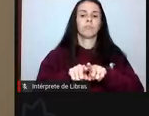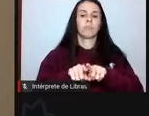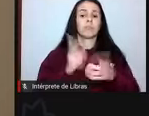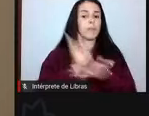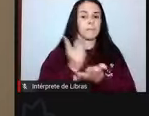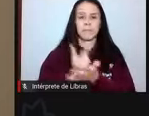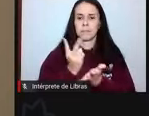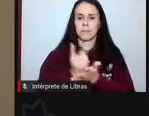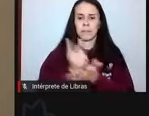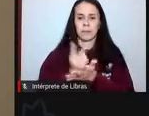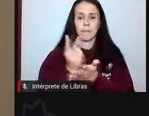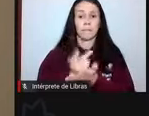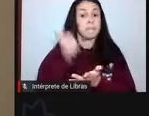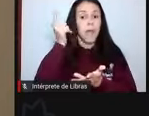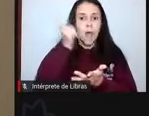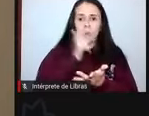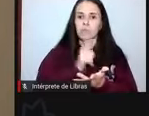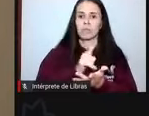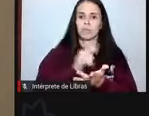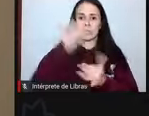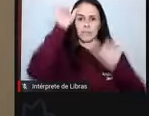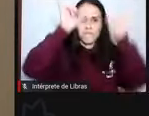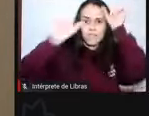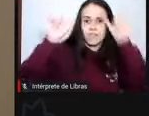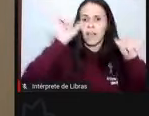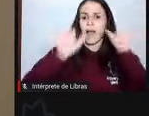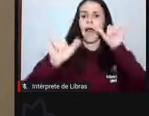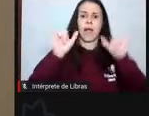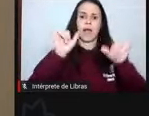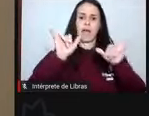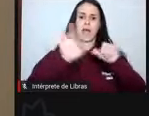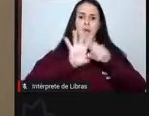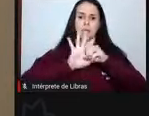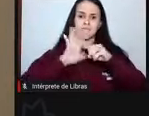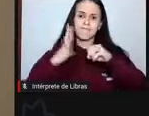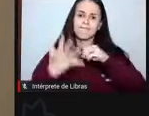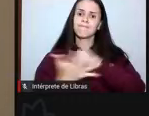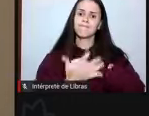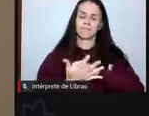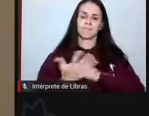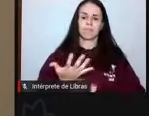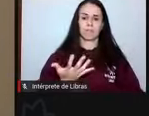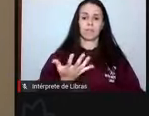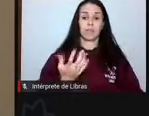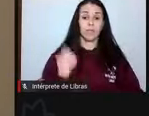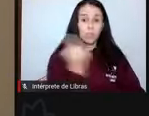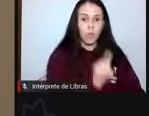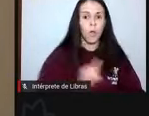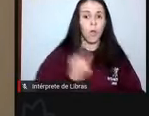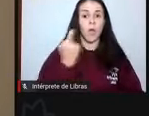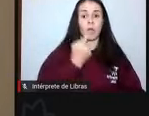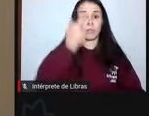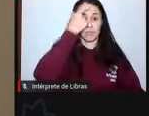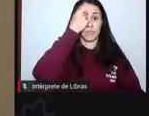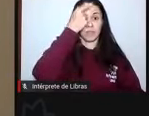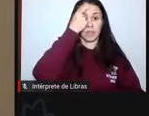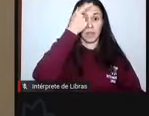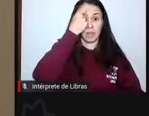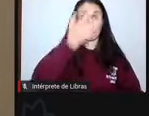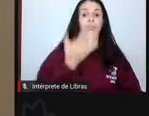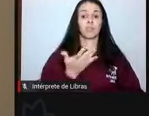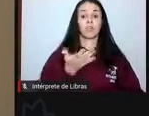para o enfrentamento, para as estratégias de enfrentamento da Covid-19. A nossa Universidade Federal de Santa Maria, como disse, está